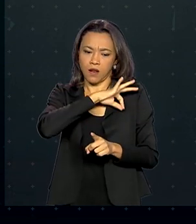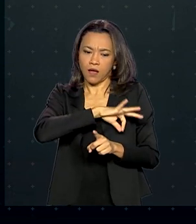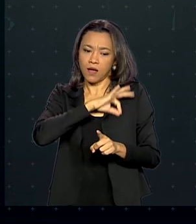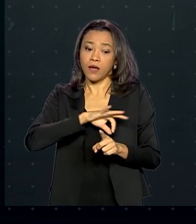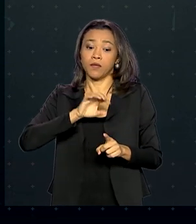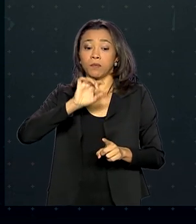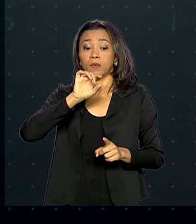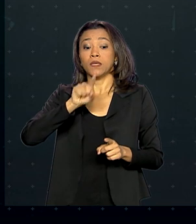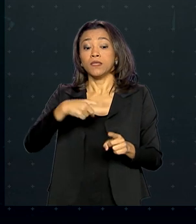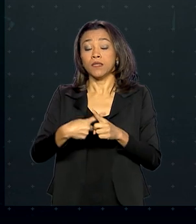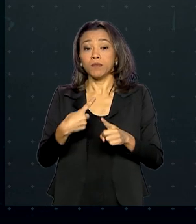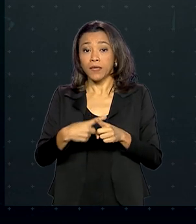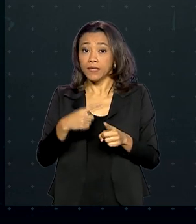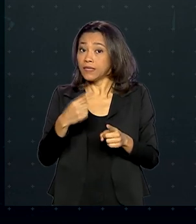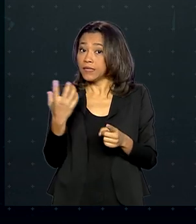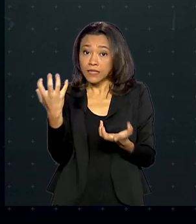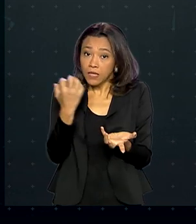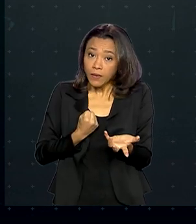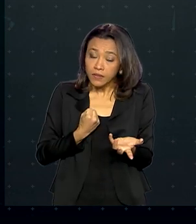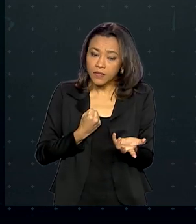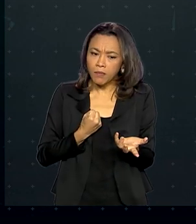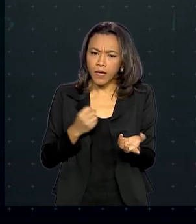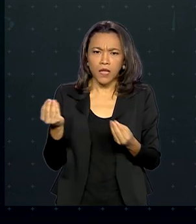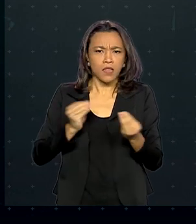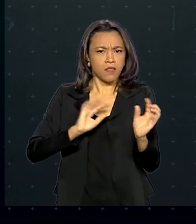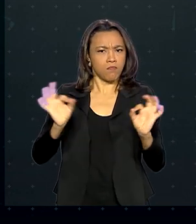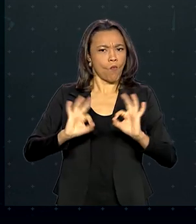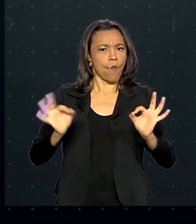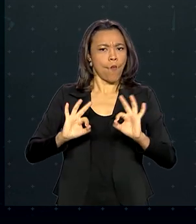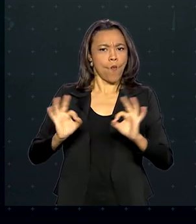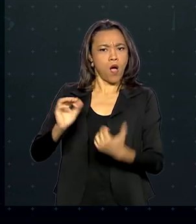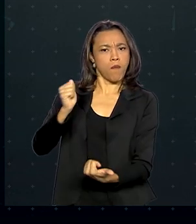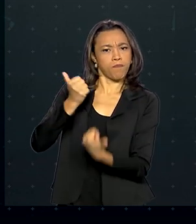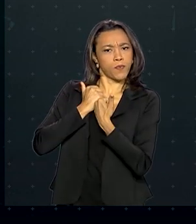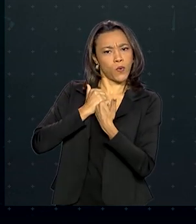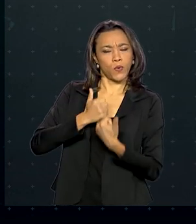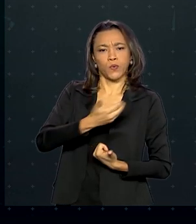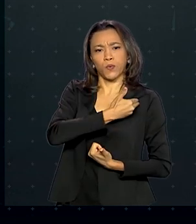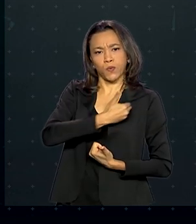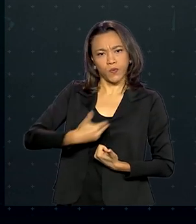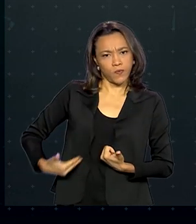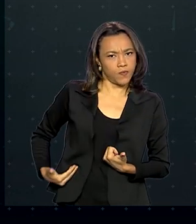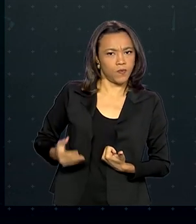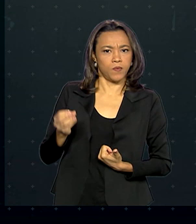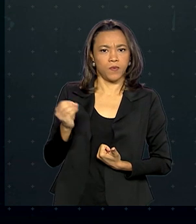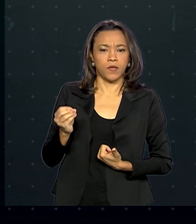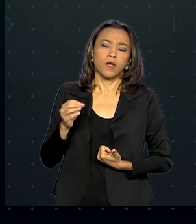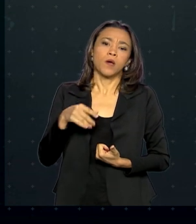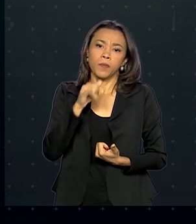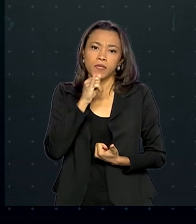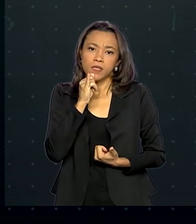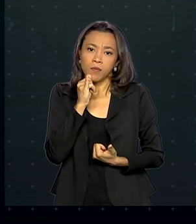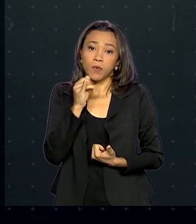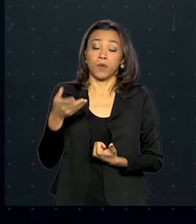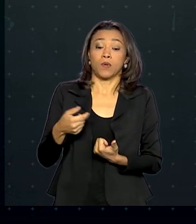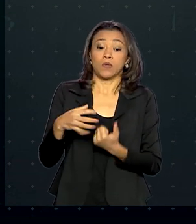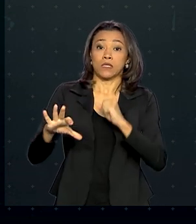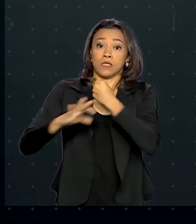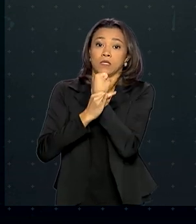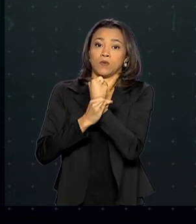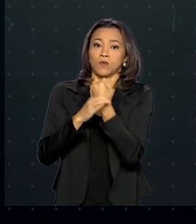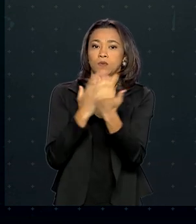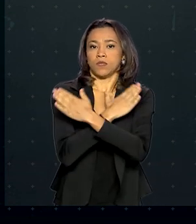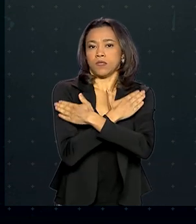família, e não receber nenhum benefício previdenciário ou assistencial, como o seguro-desemprego, com